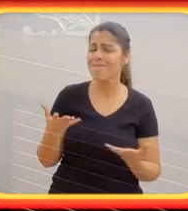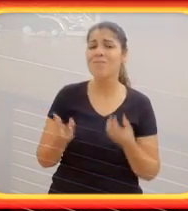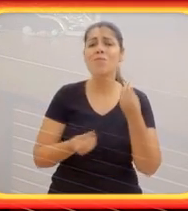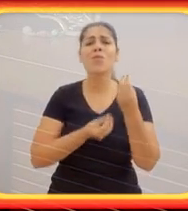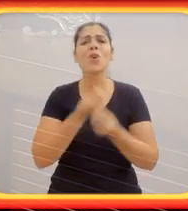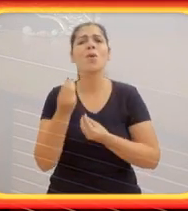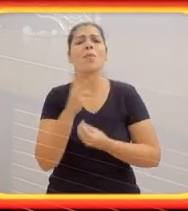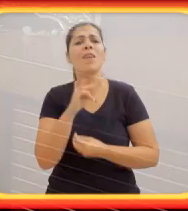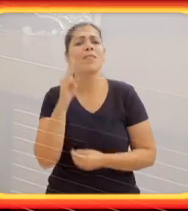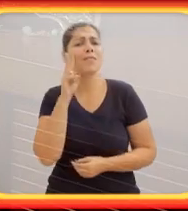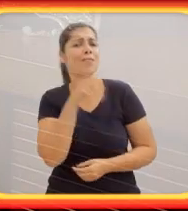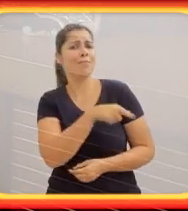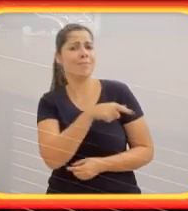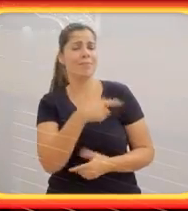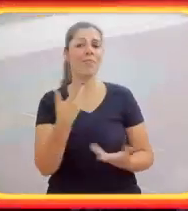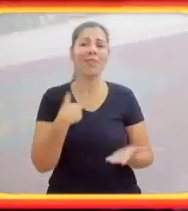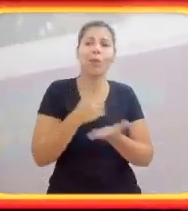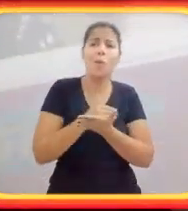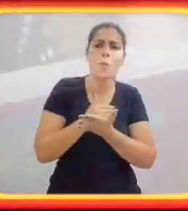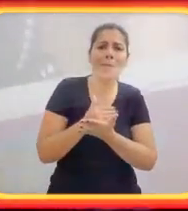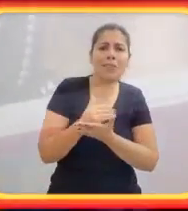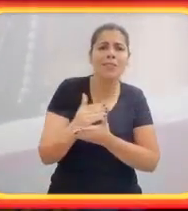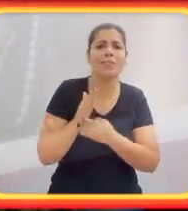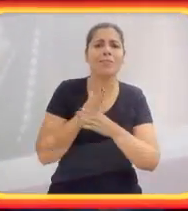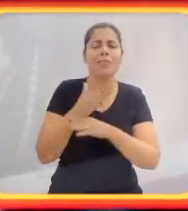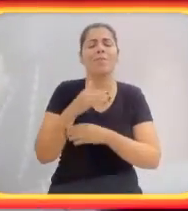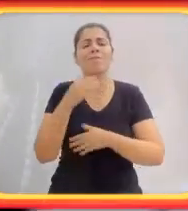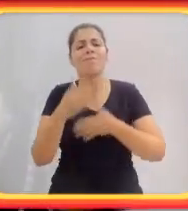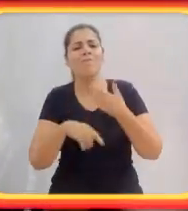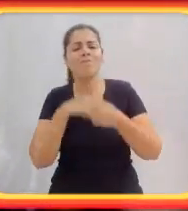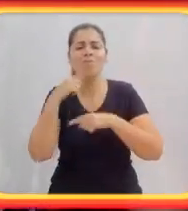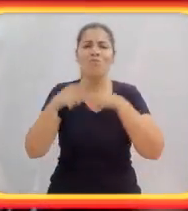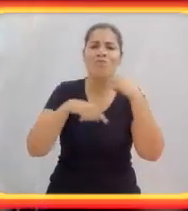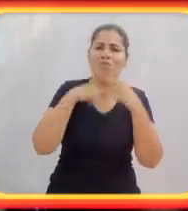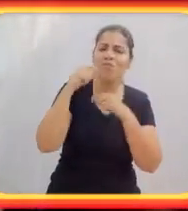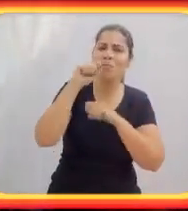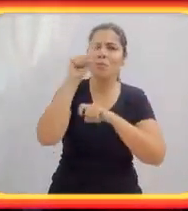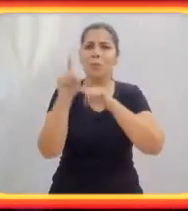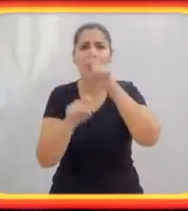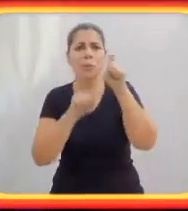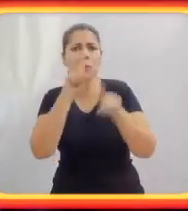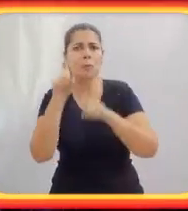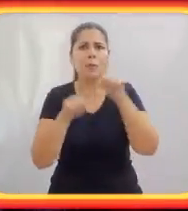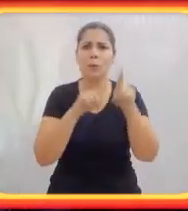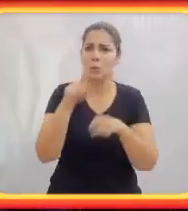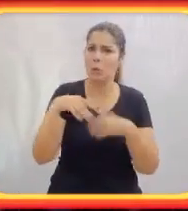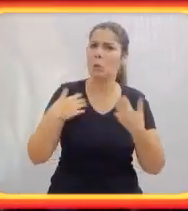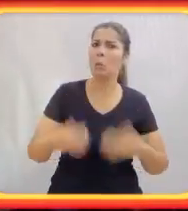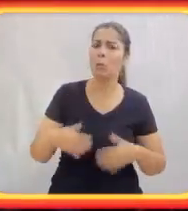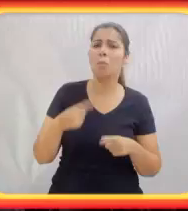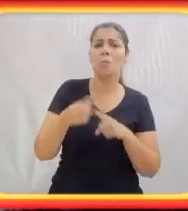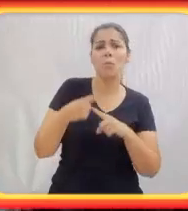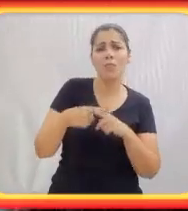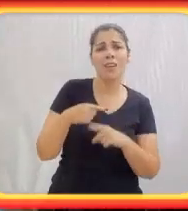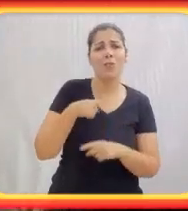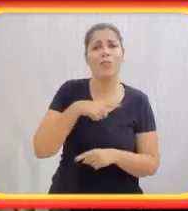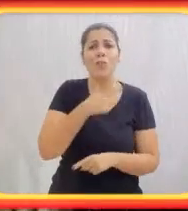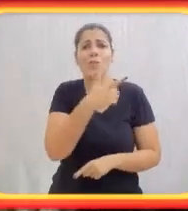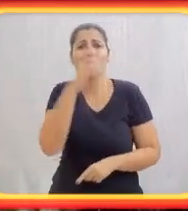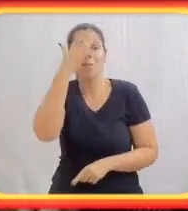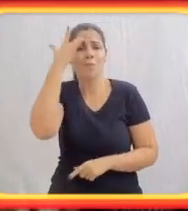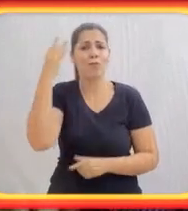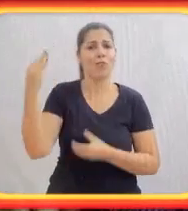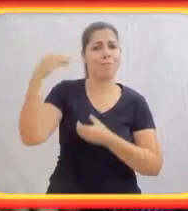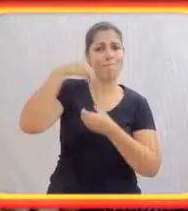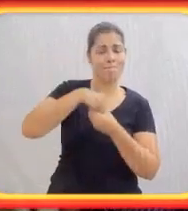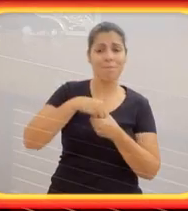responsável por criar, por uma vida. Sou o responsável por formar um caráter. Como? Será que ele gostaria de